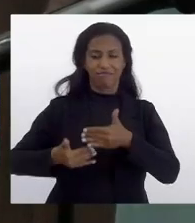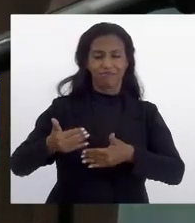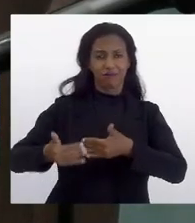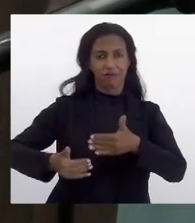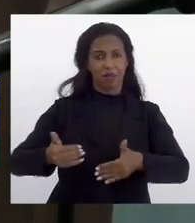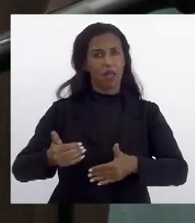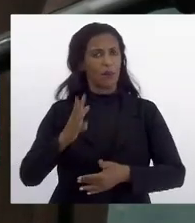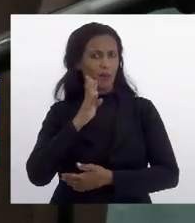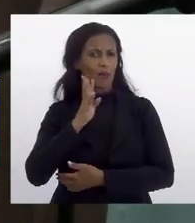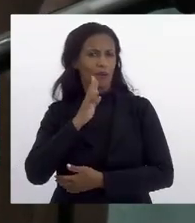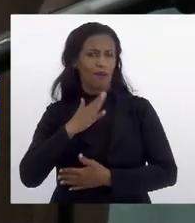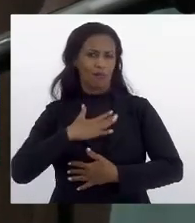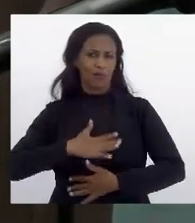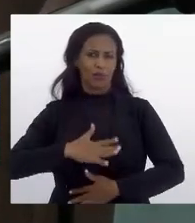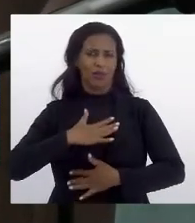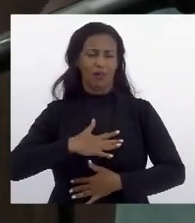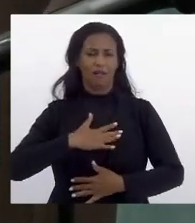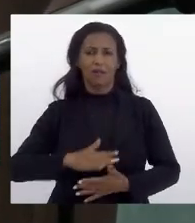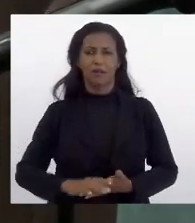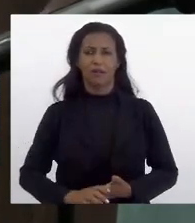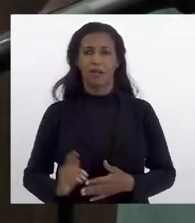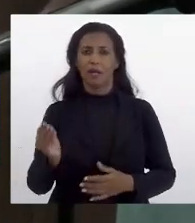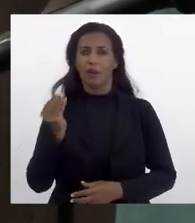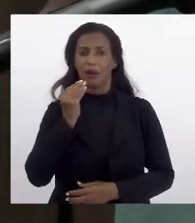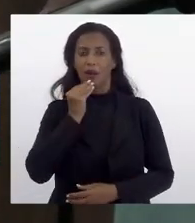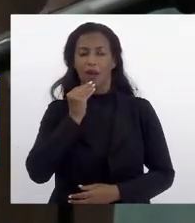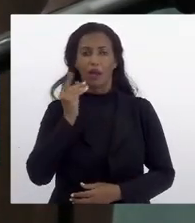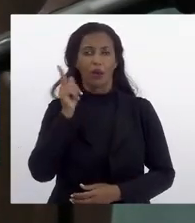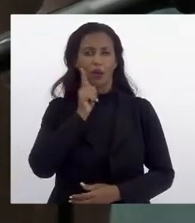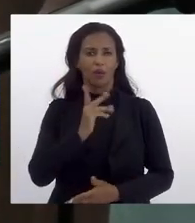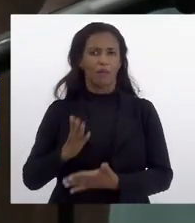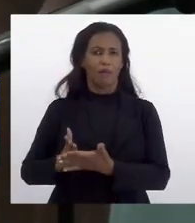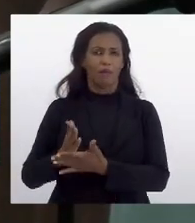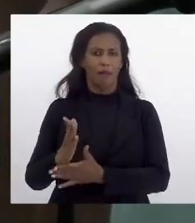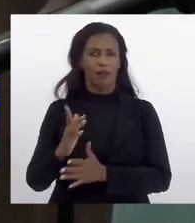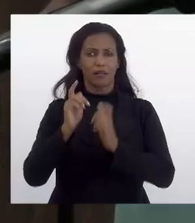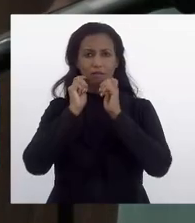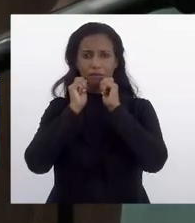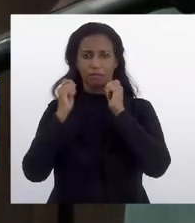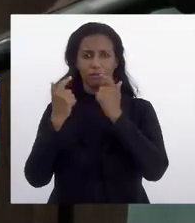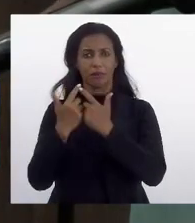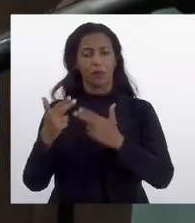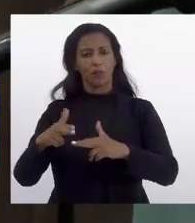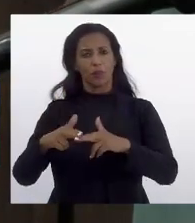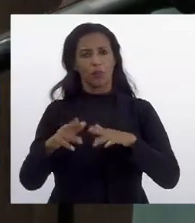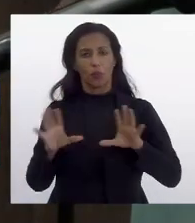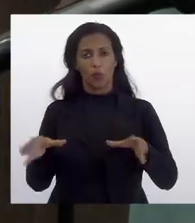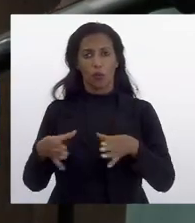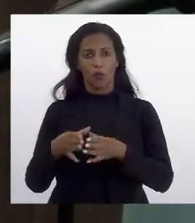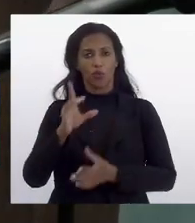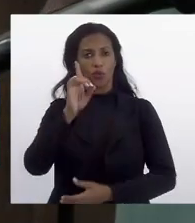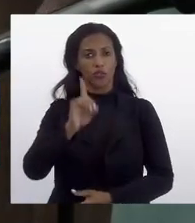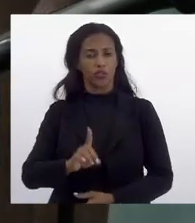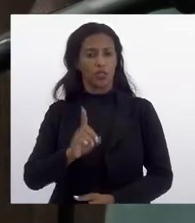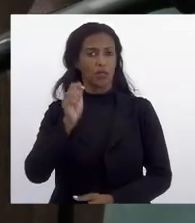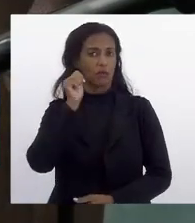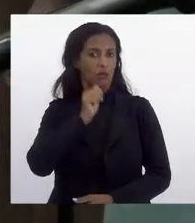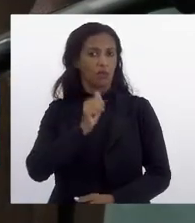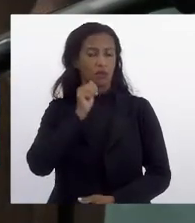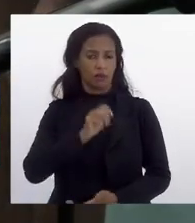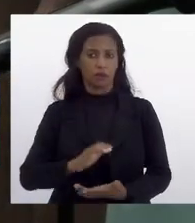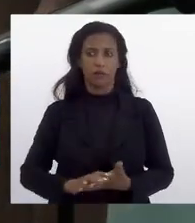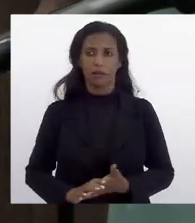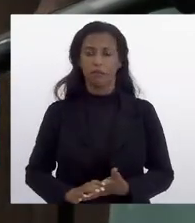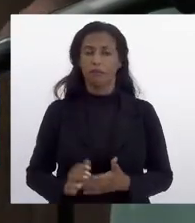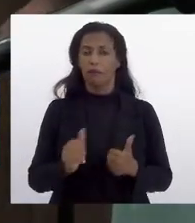bacana e muito tranquilo para poder ser aprovado na casa. E é por isso que a Comissão de Defesa e Direitos das Mulheres